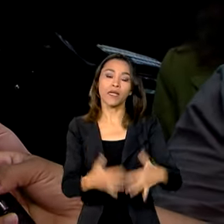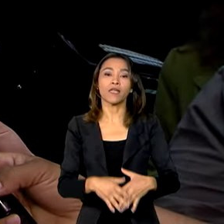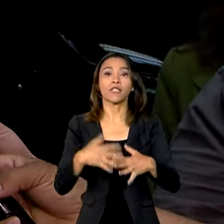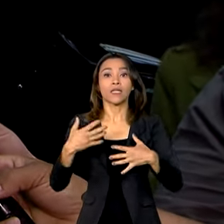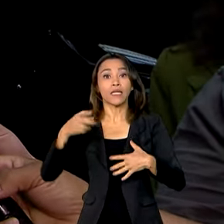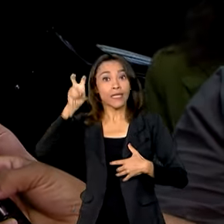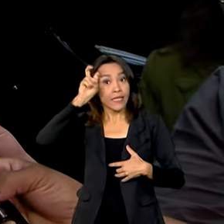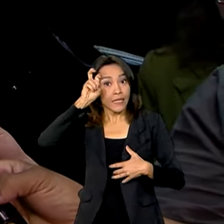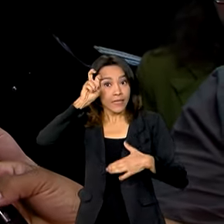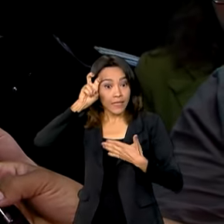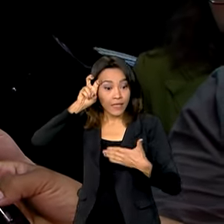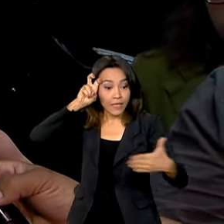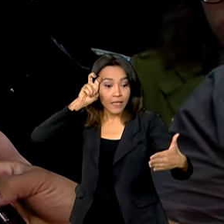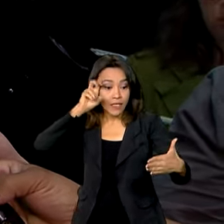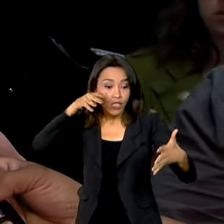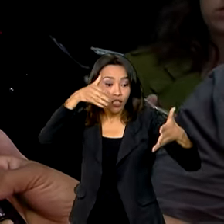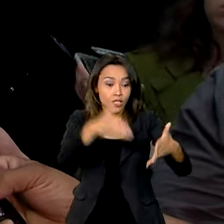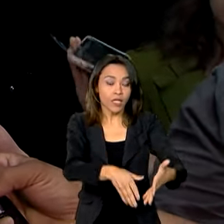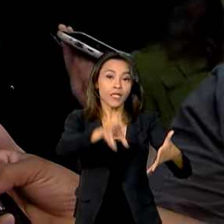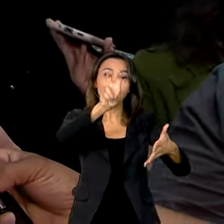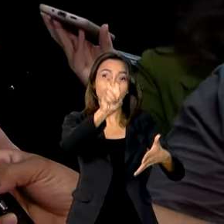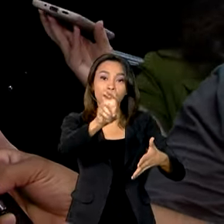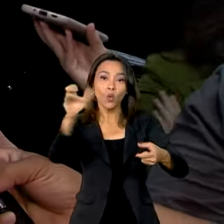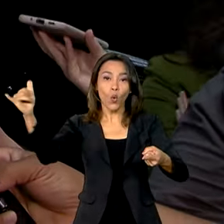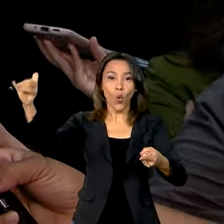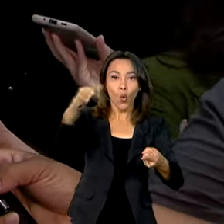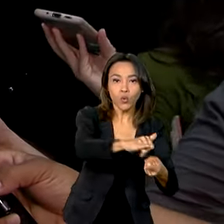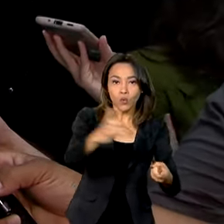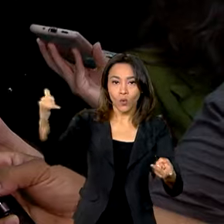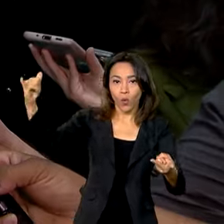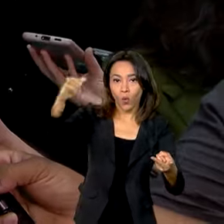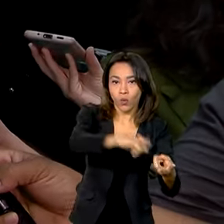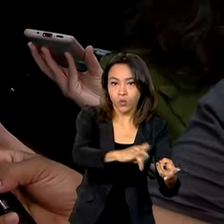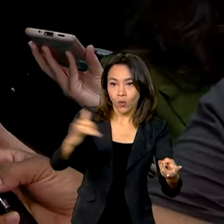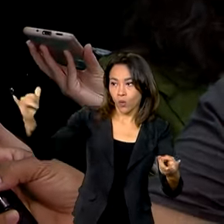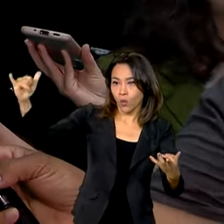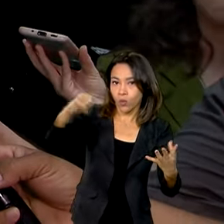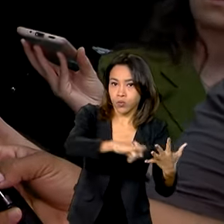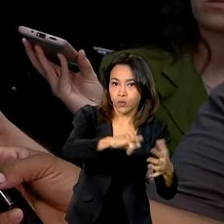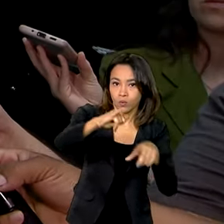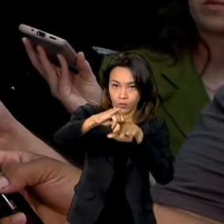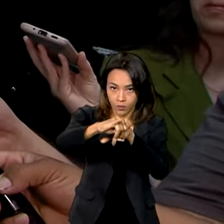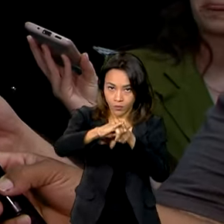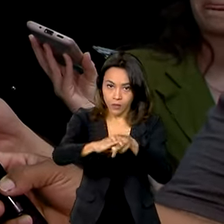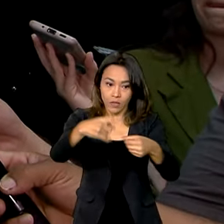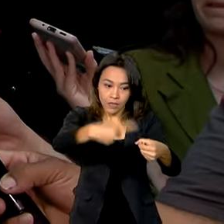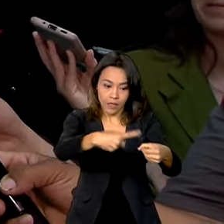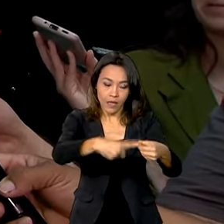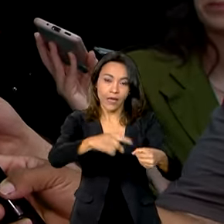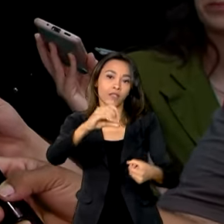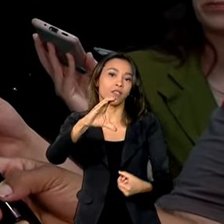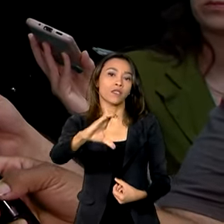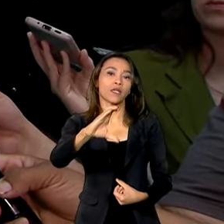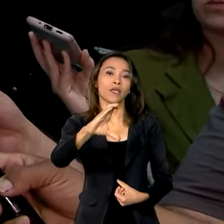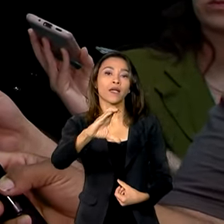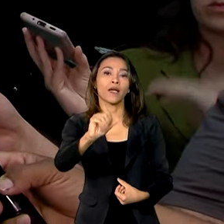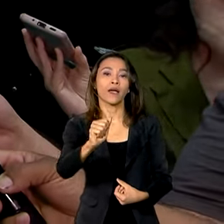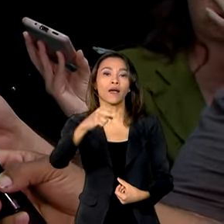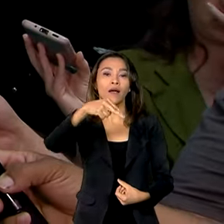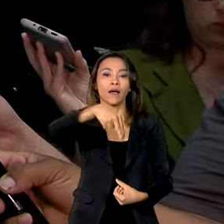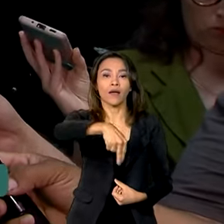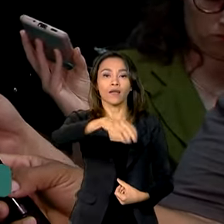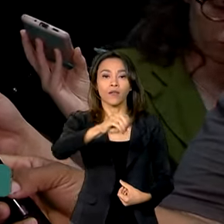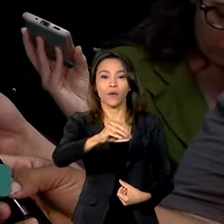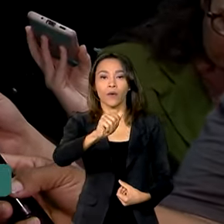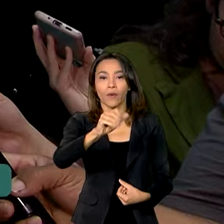voos comerciais em canoas, que vão no primeiro momento levar suprimentos à sociedade,